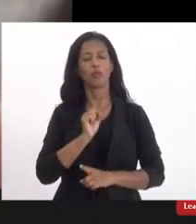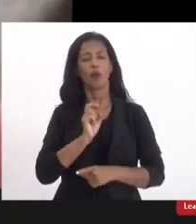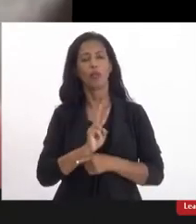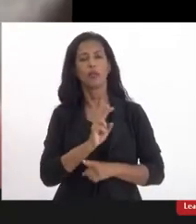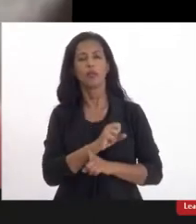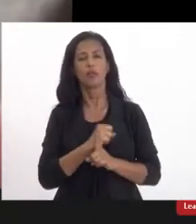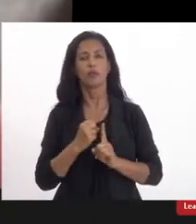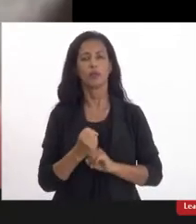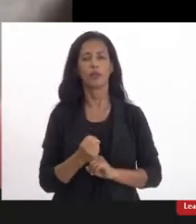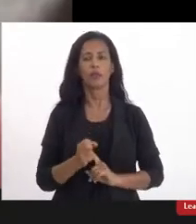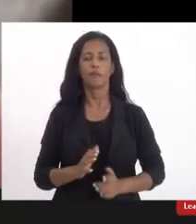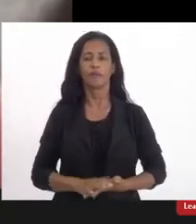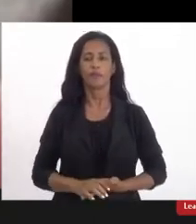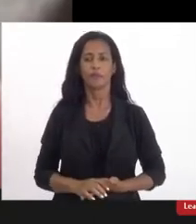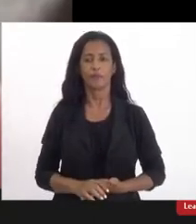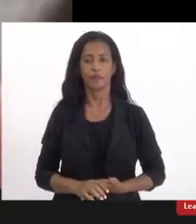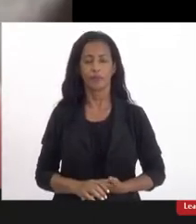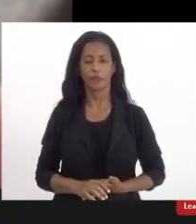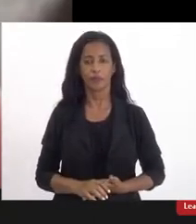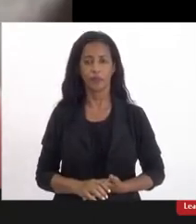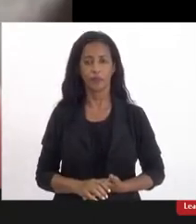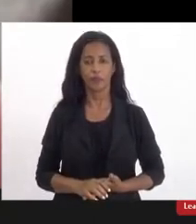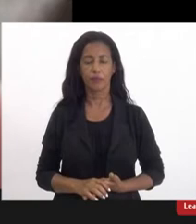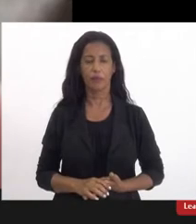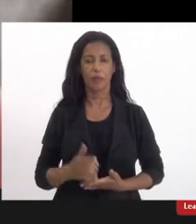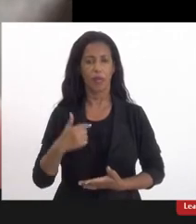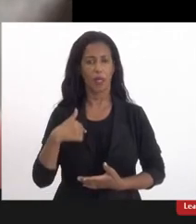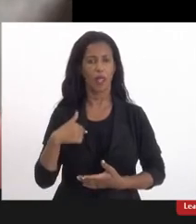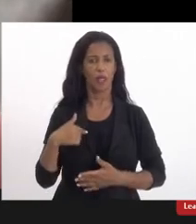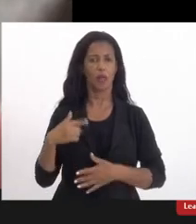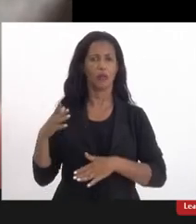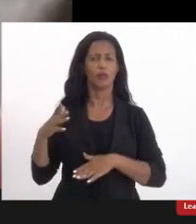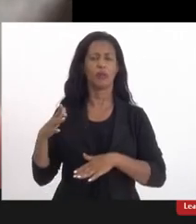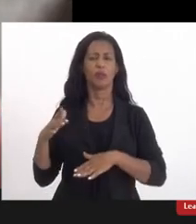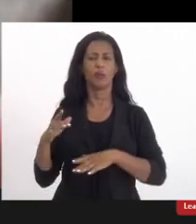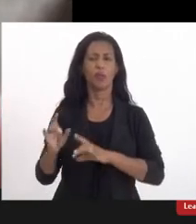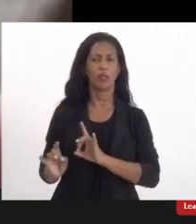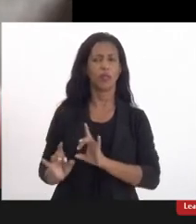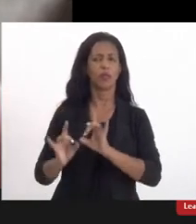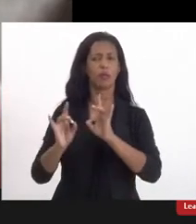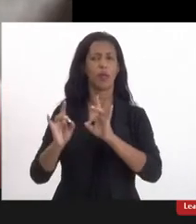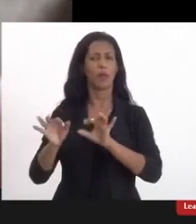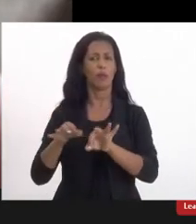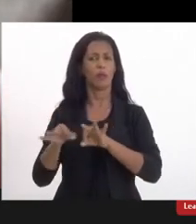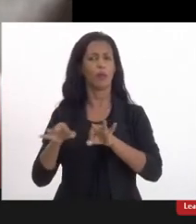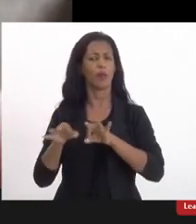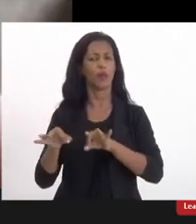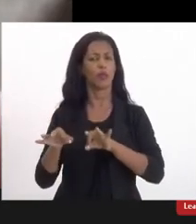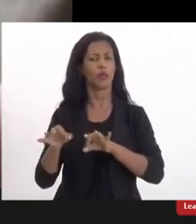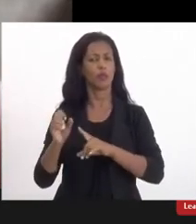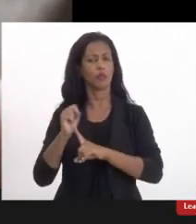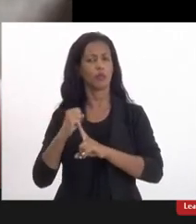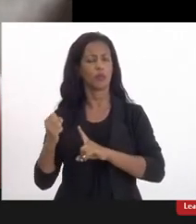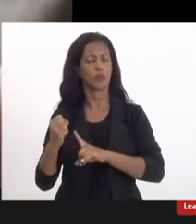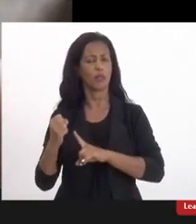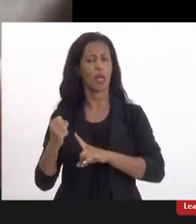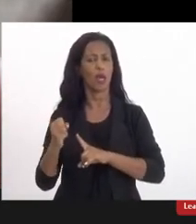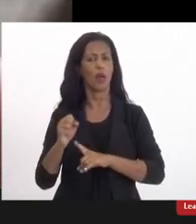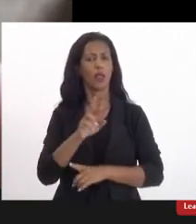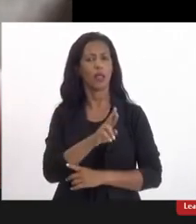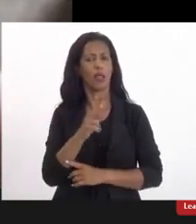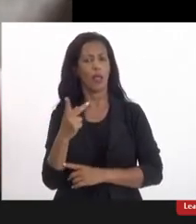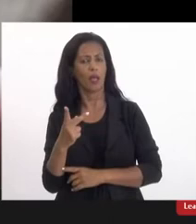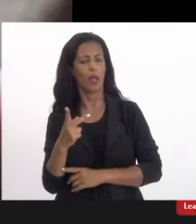formei pela UATRJ sou também especialista em gestão de projetos sociais e recursos humanos sou promotora de